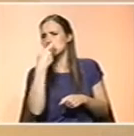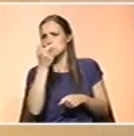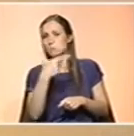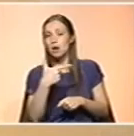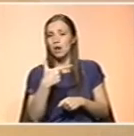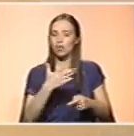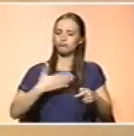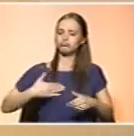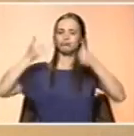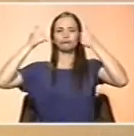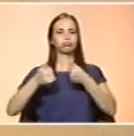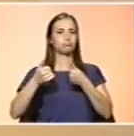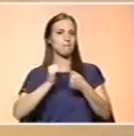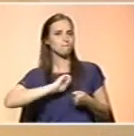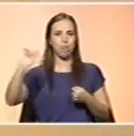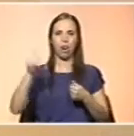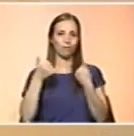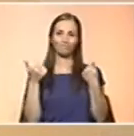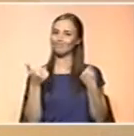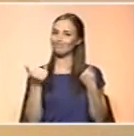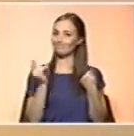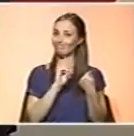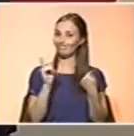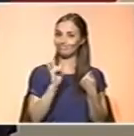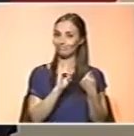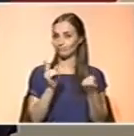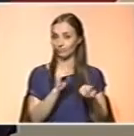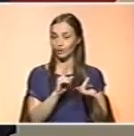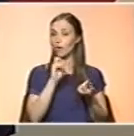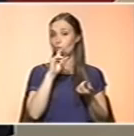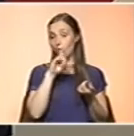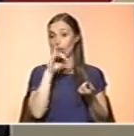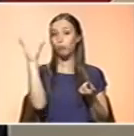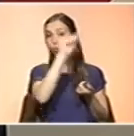superior. Claro. Era aquilo que tem exatamente o oposto e a toxicidade.